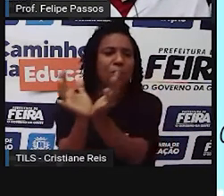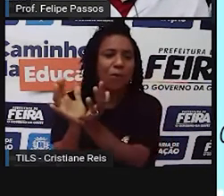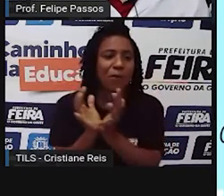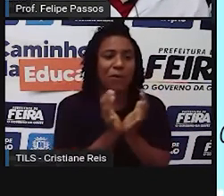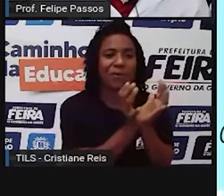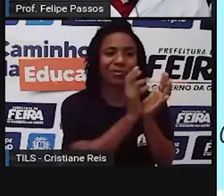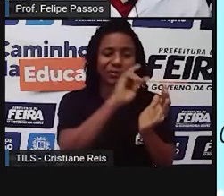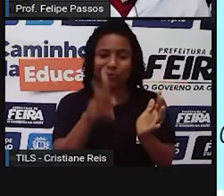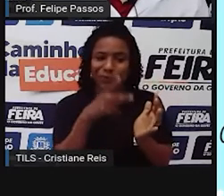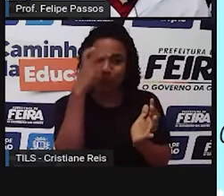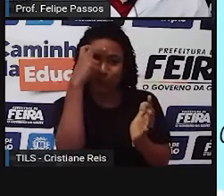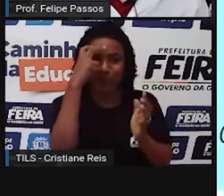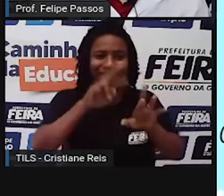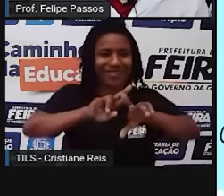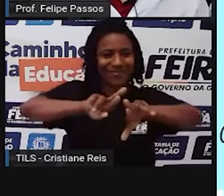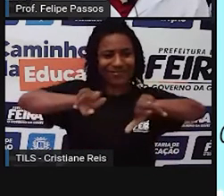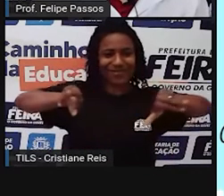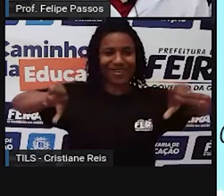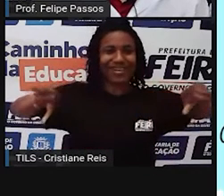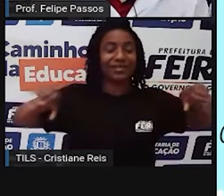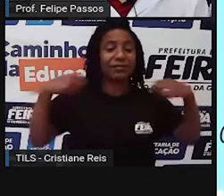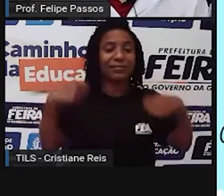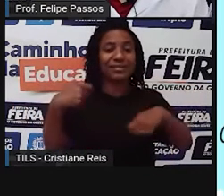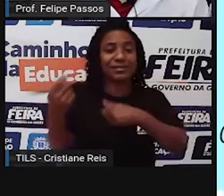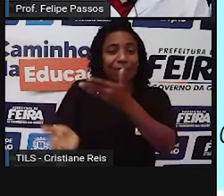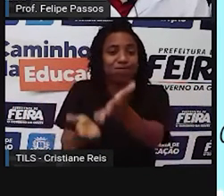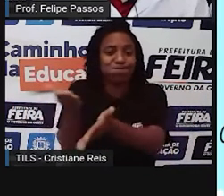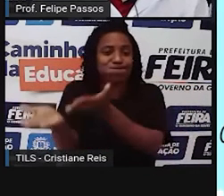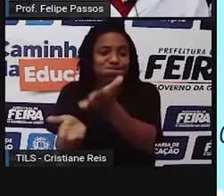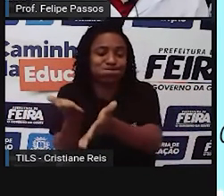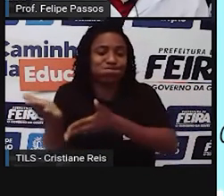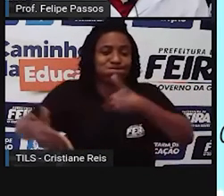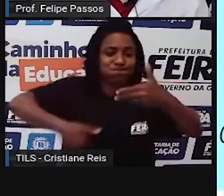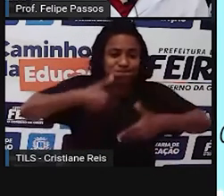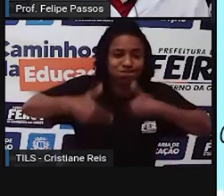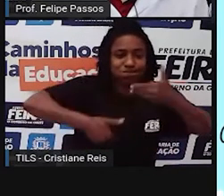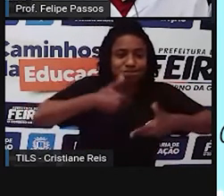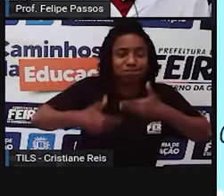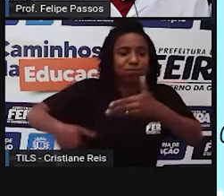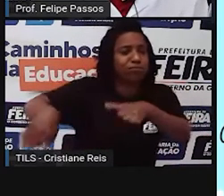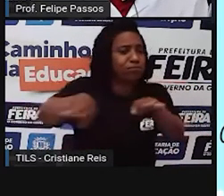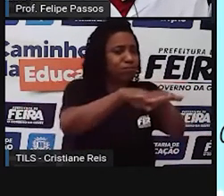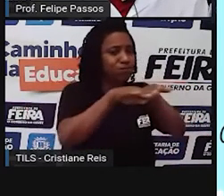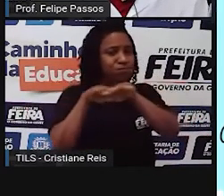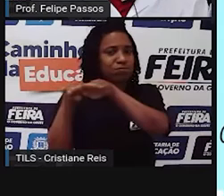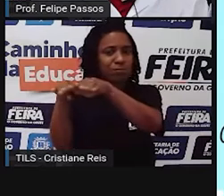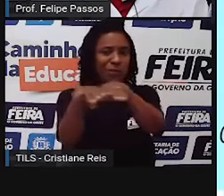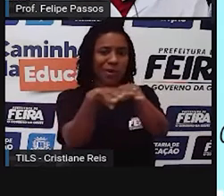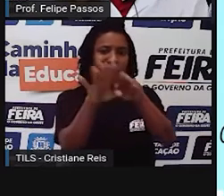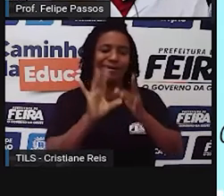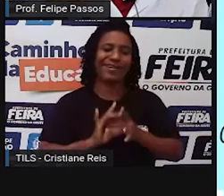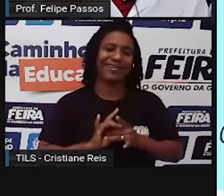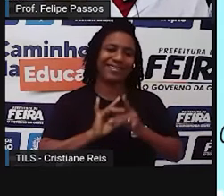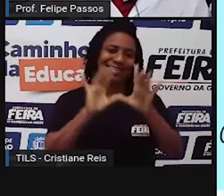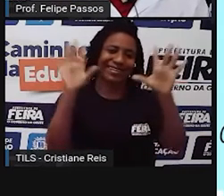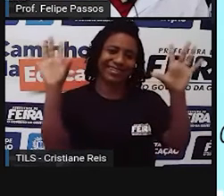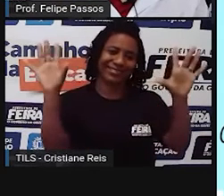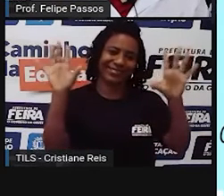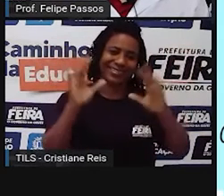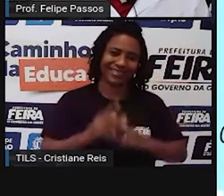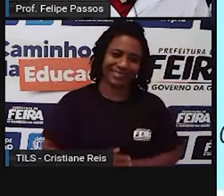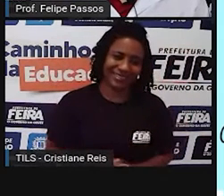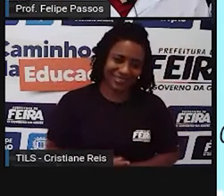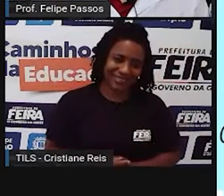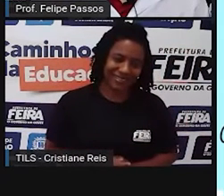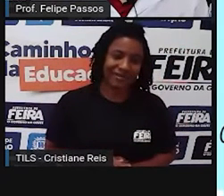diferentes culturas, devem ser tratados como iguais e livres. Então, logo no primeiro artigo, já se